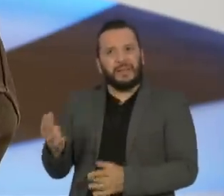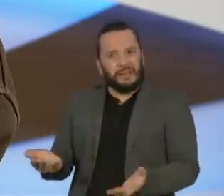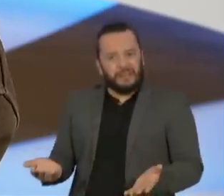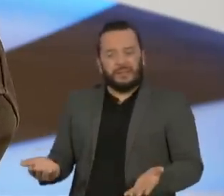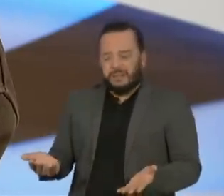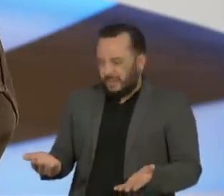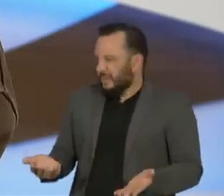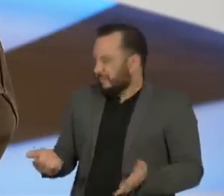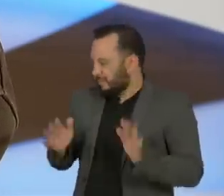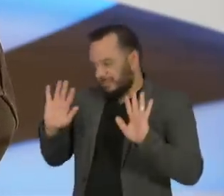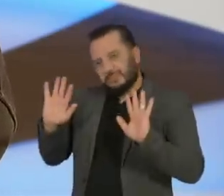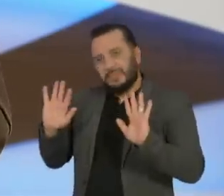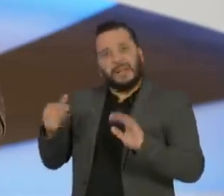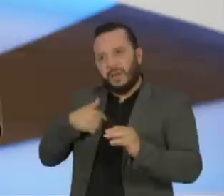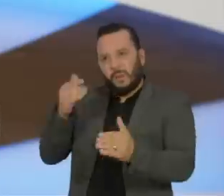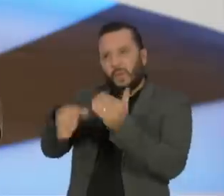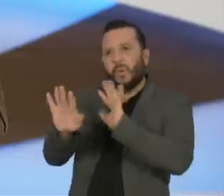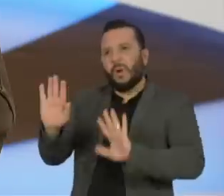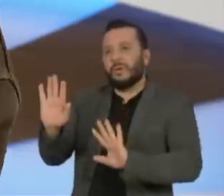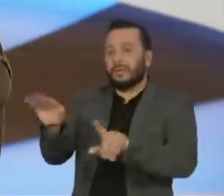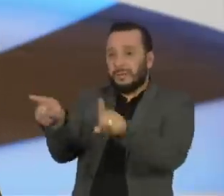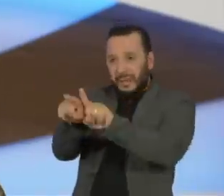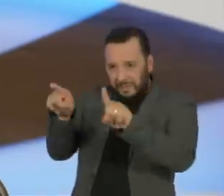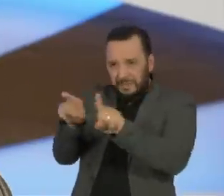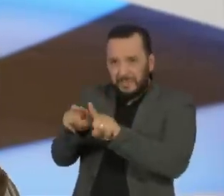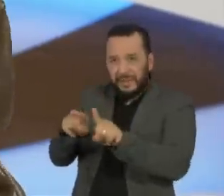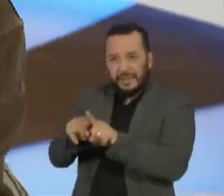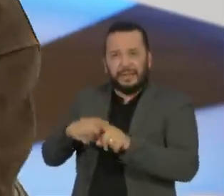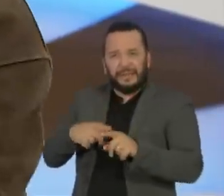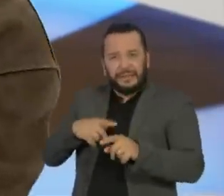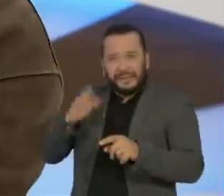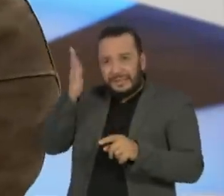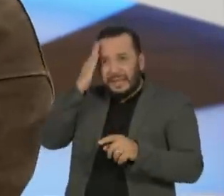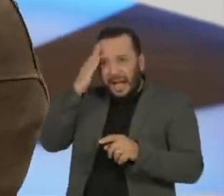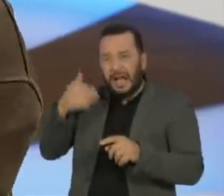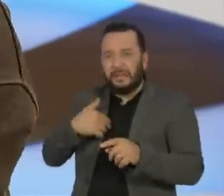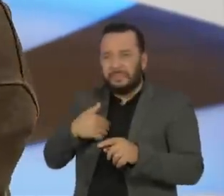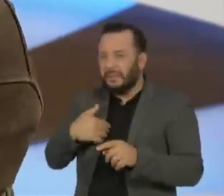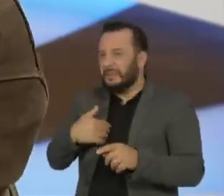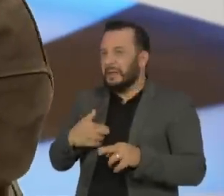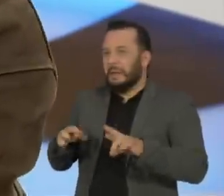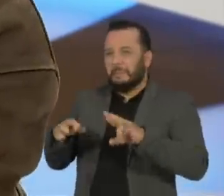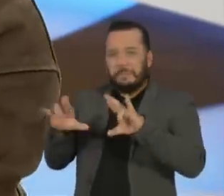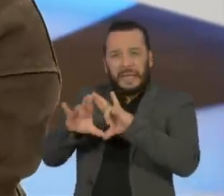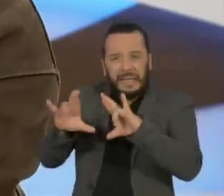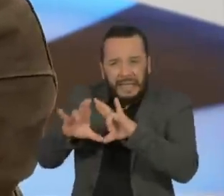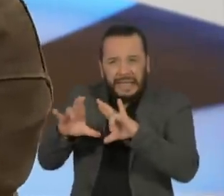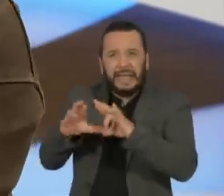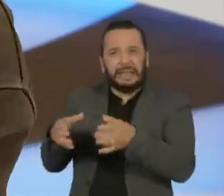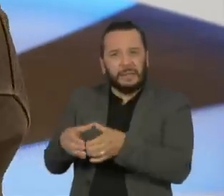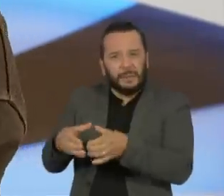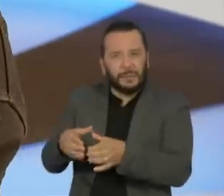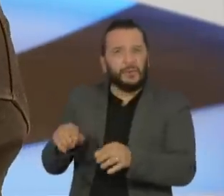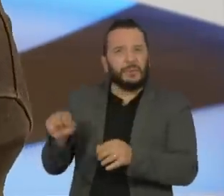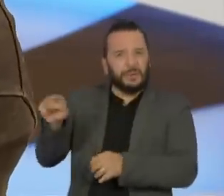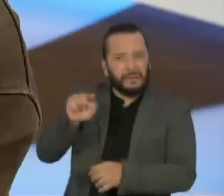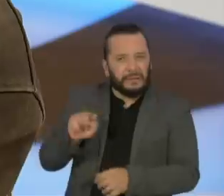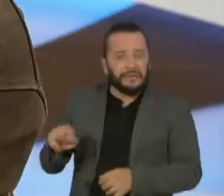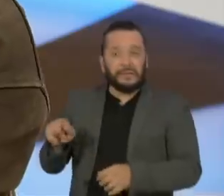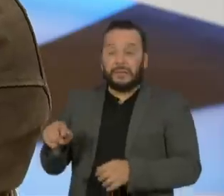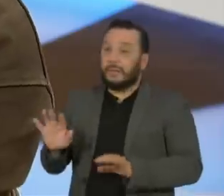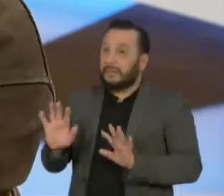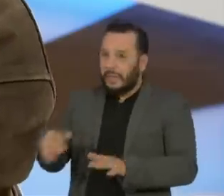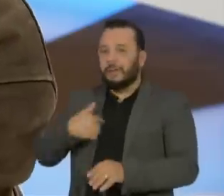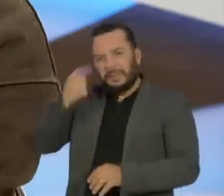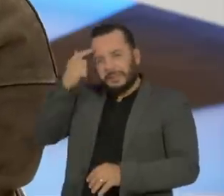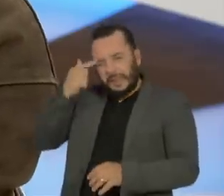e também essa milícia, cultura, os maves e tudo mais. E eu pensei o seguinte, como eu batalhei,